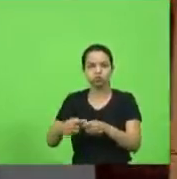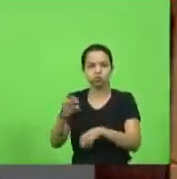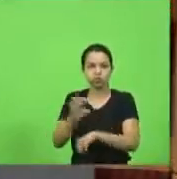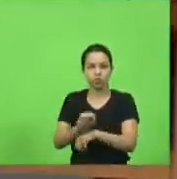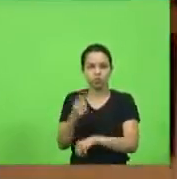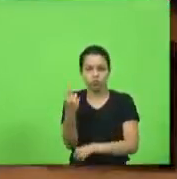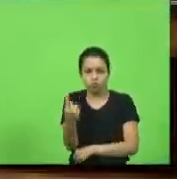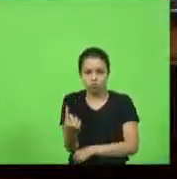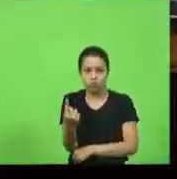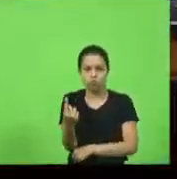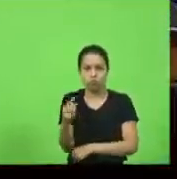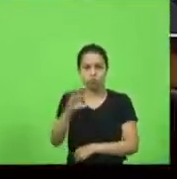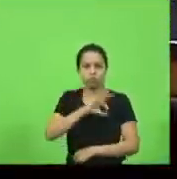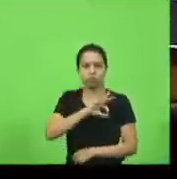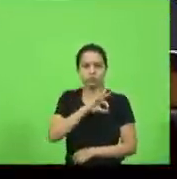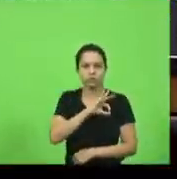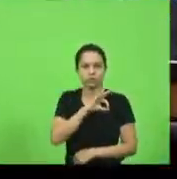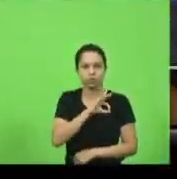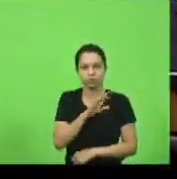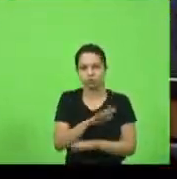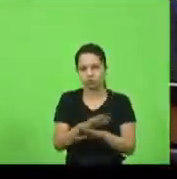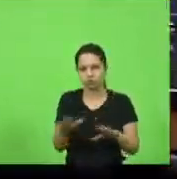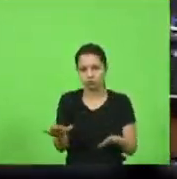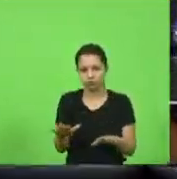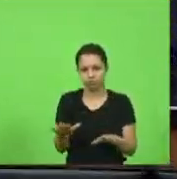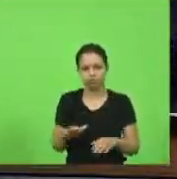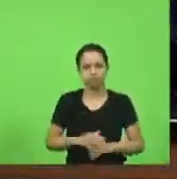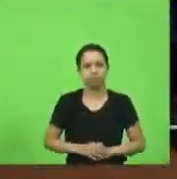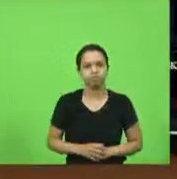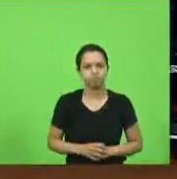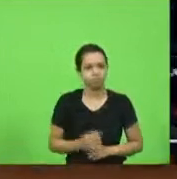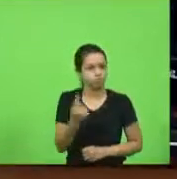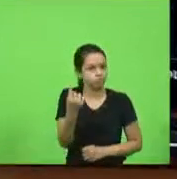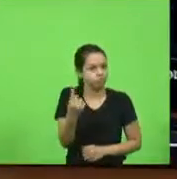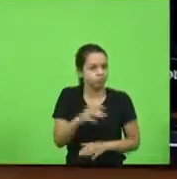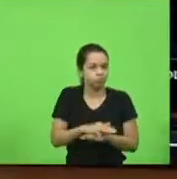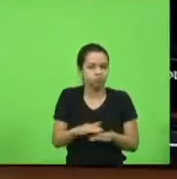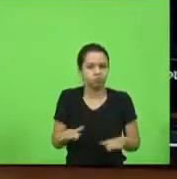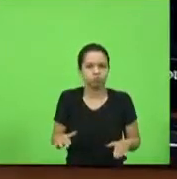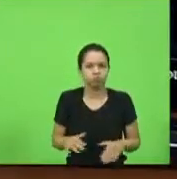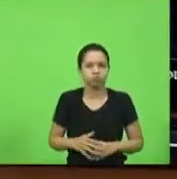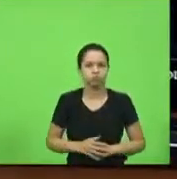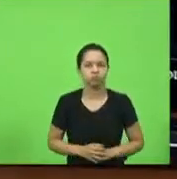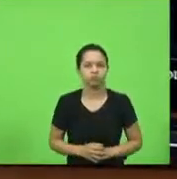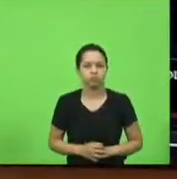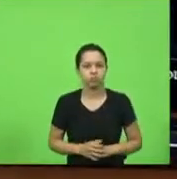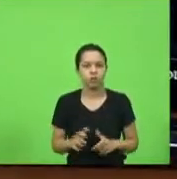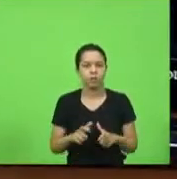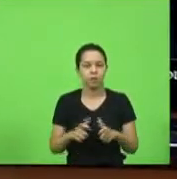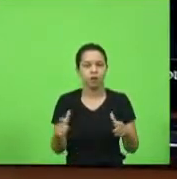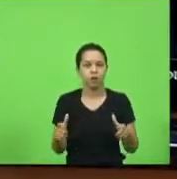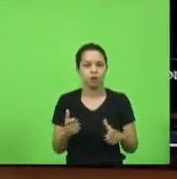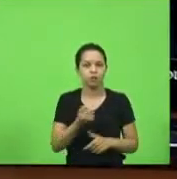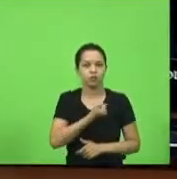só policial. Um policial. Um só. O maior número